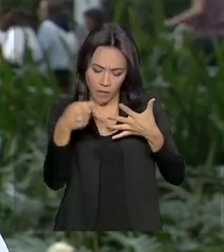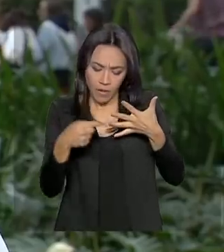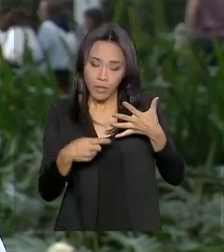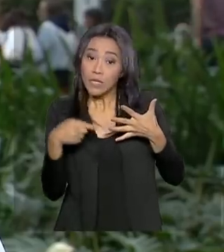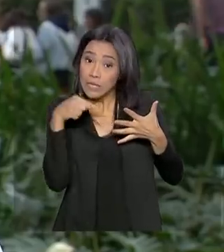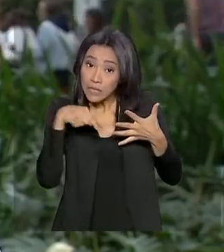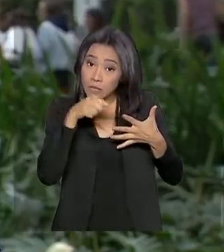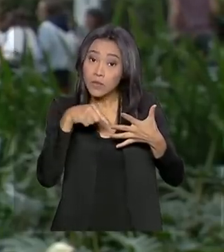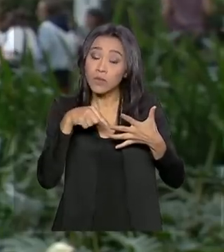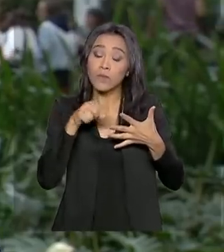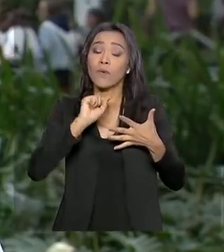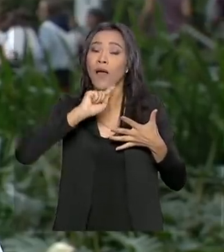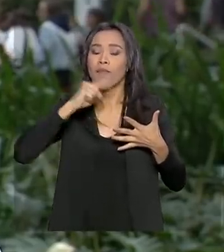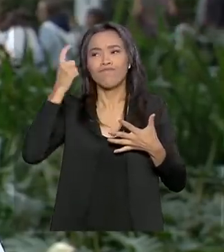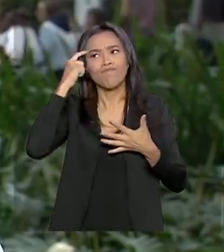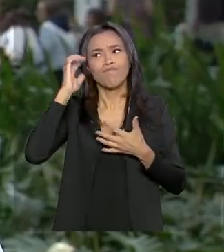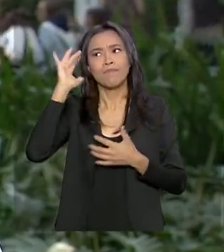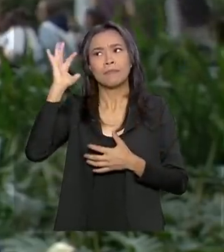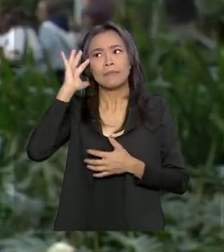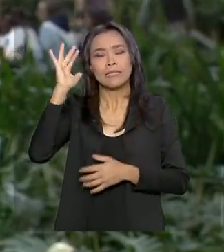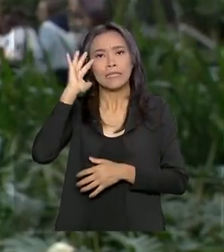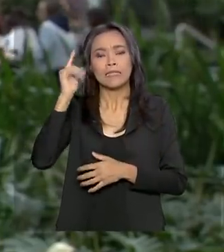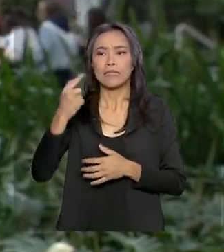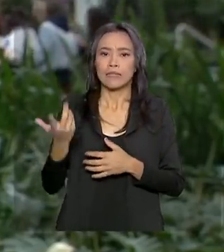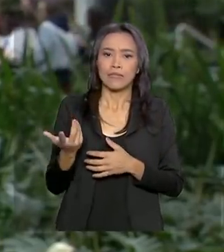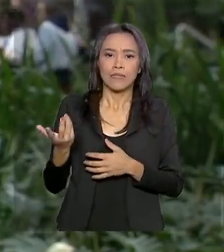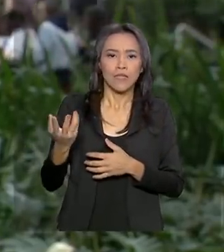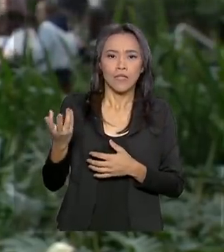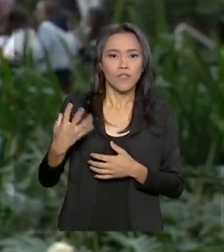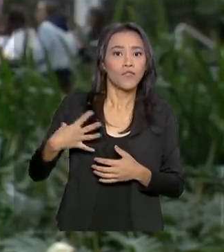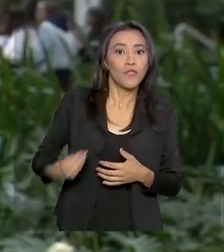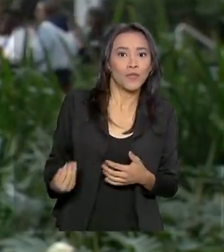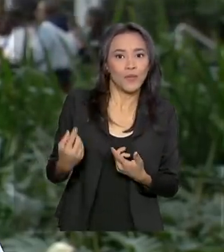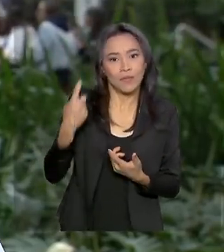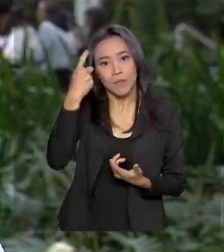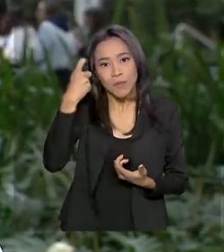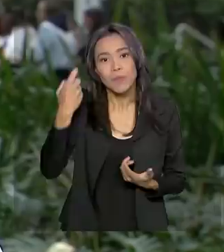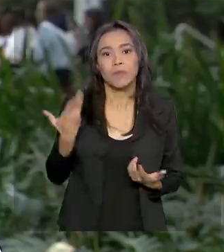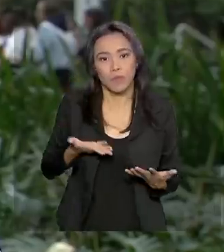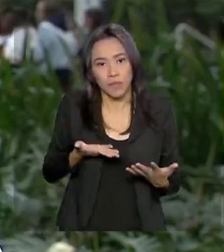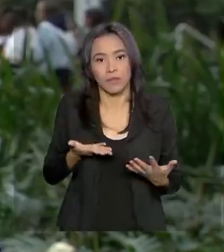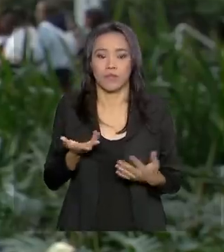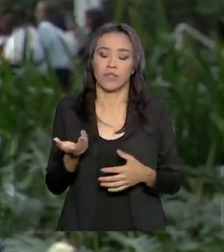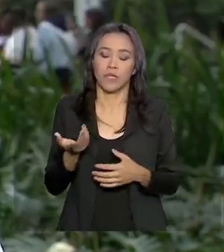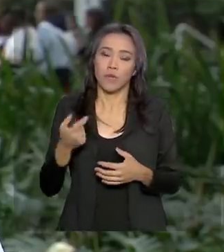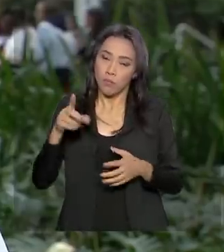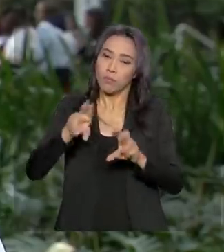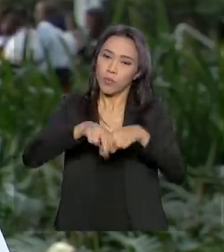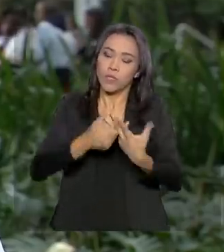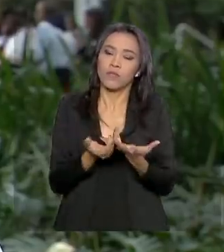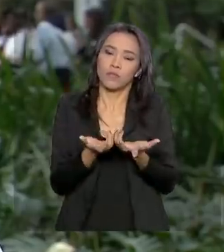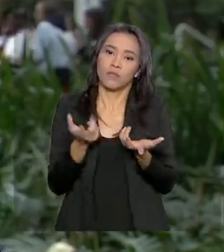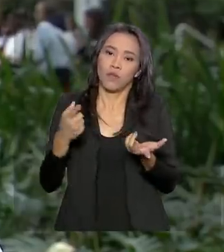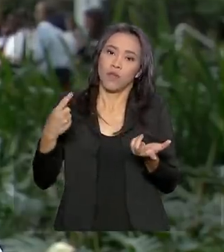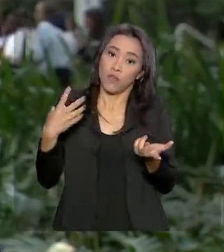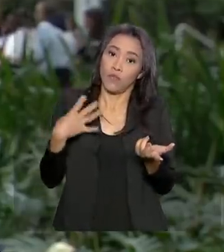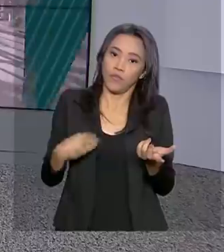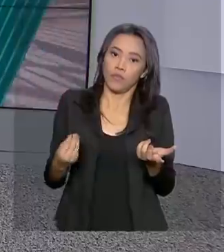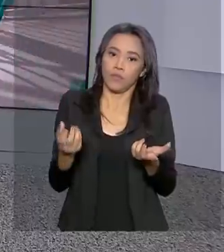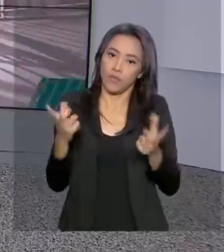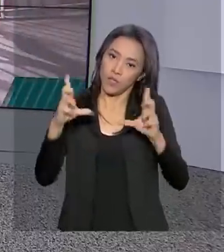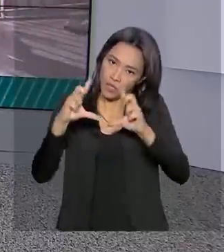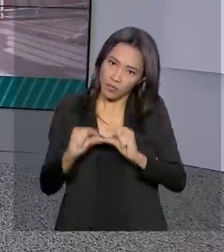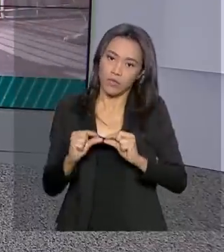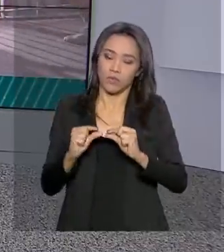para se pensar um pouco mais na questão de filhos. E isso tem levado a um decréscimo no número de filhos por família.